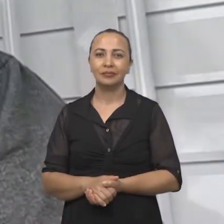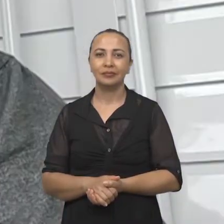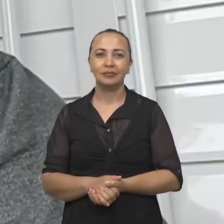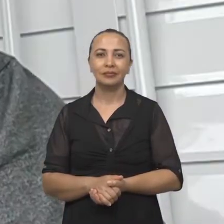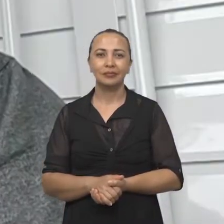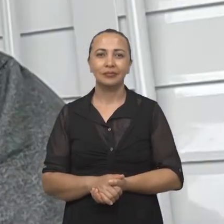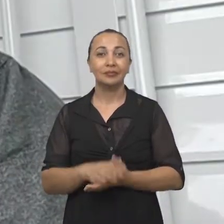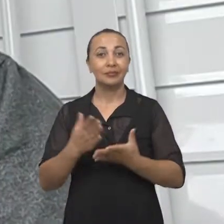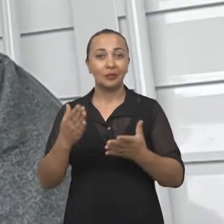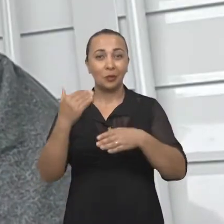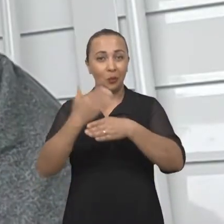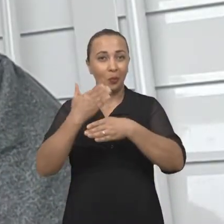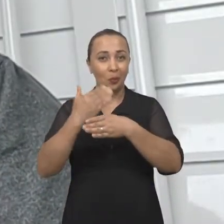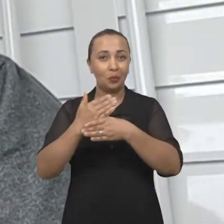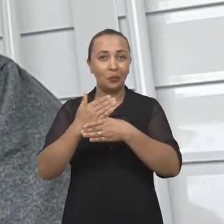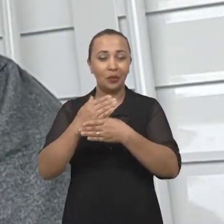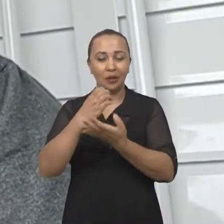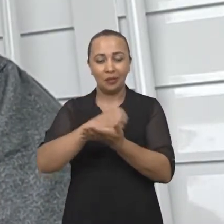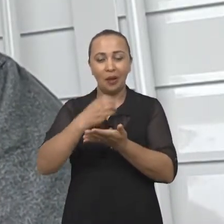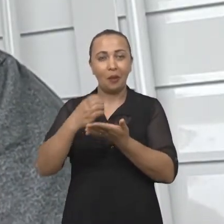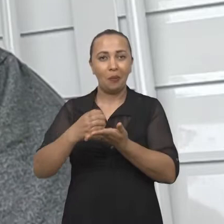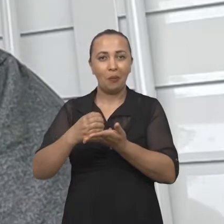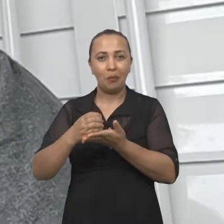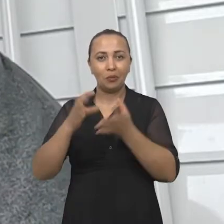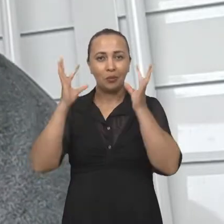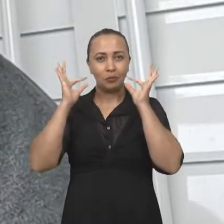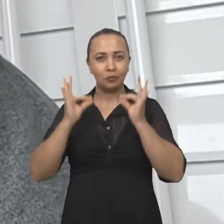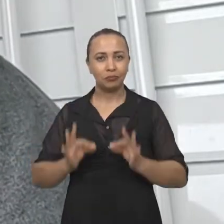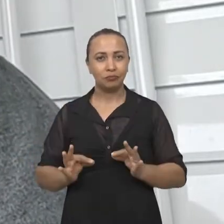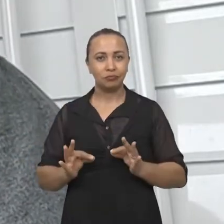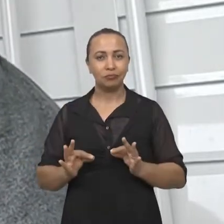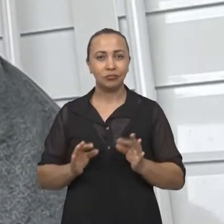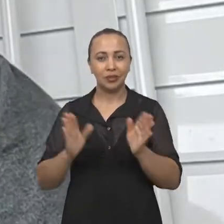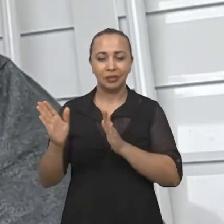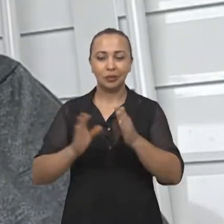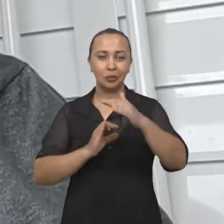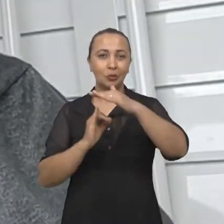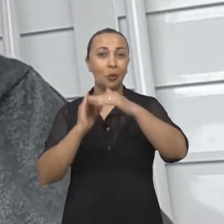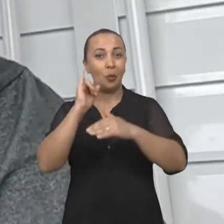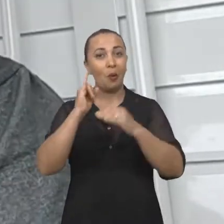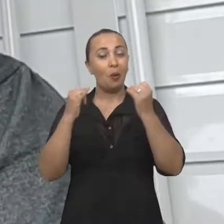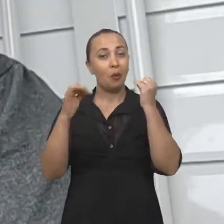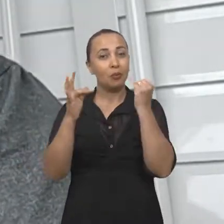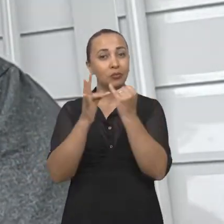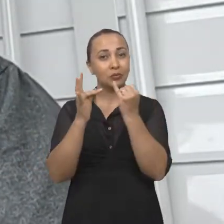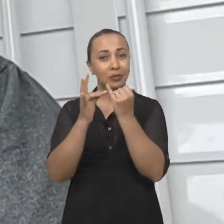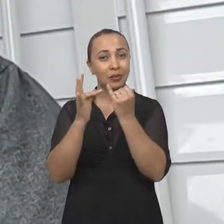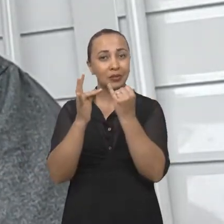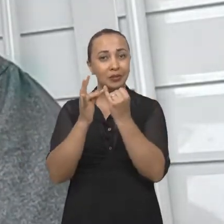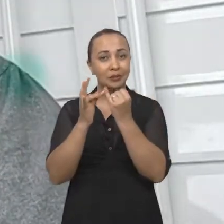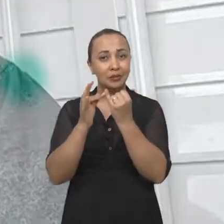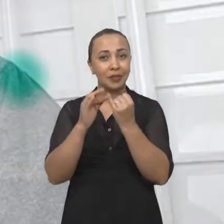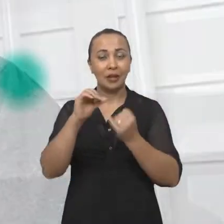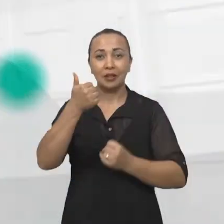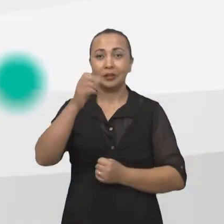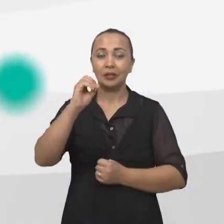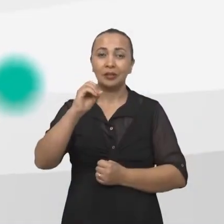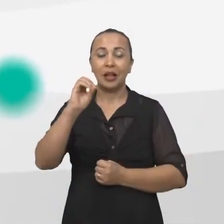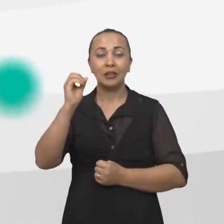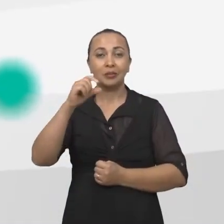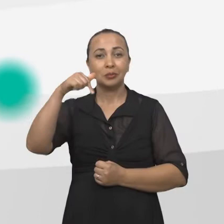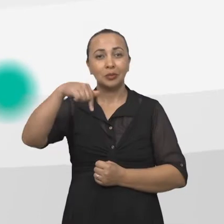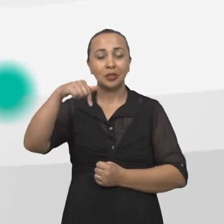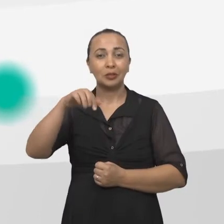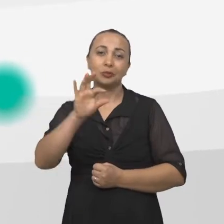Foi construído um acordo formal entre o Instituto Federal Baiano e o 17º Batalhão de